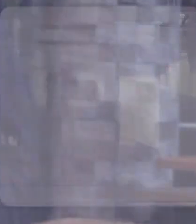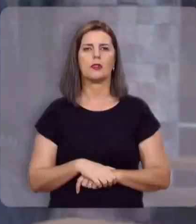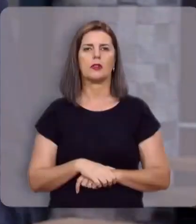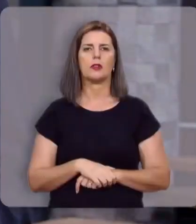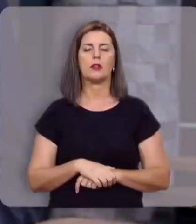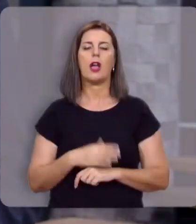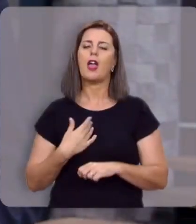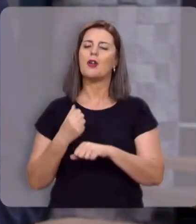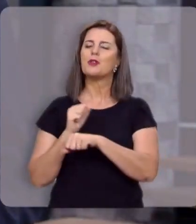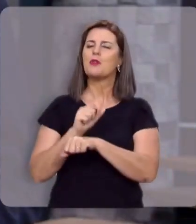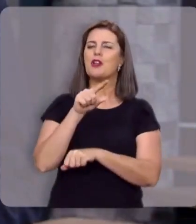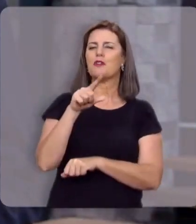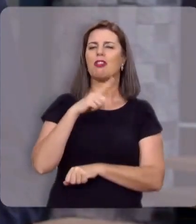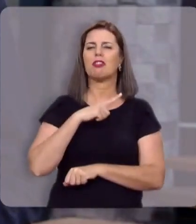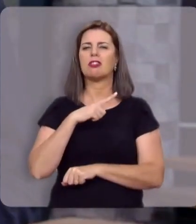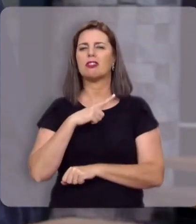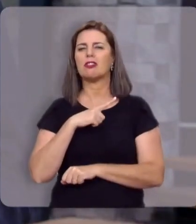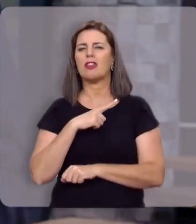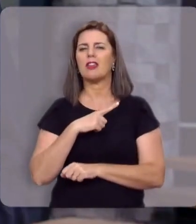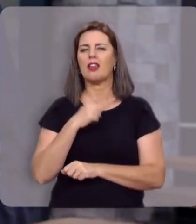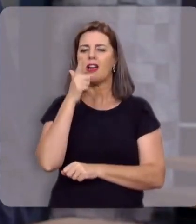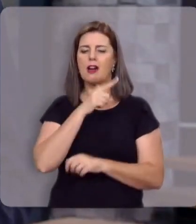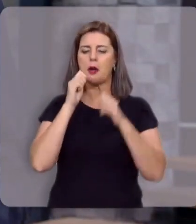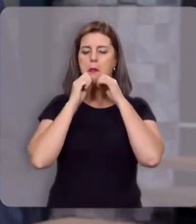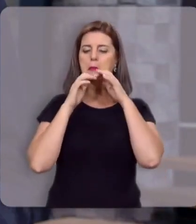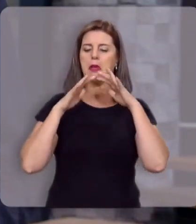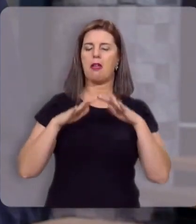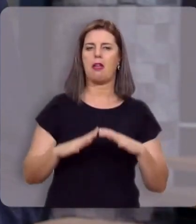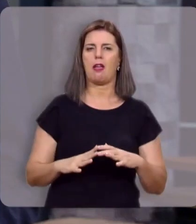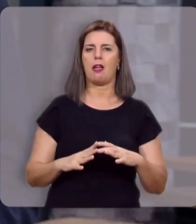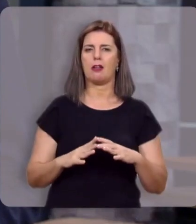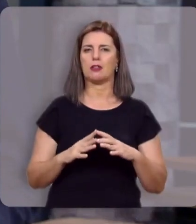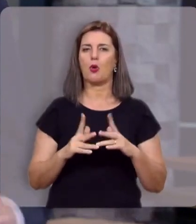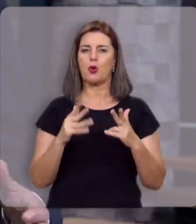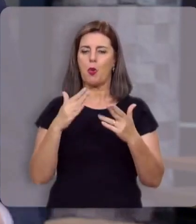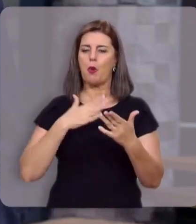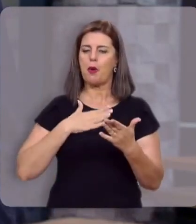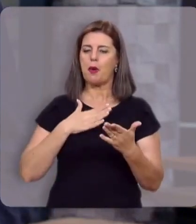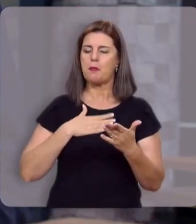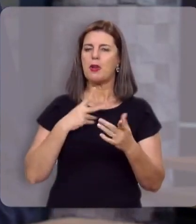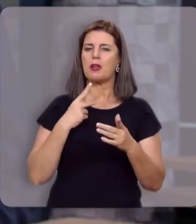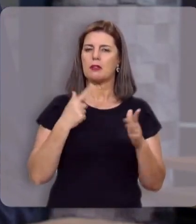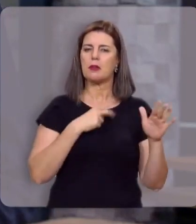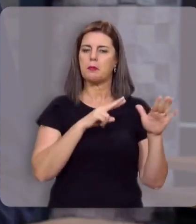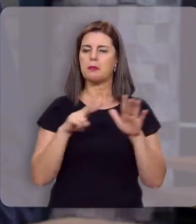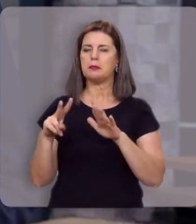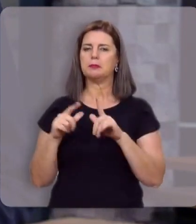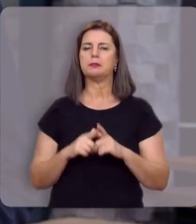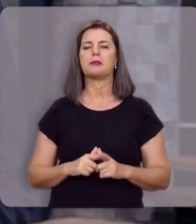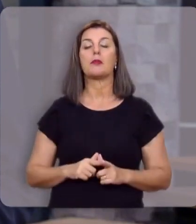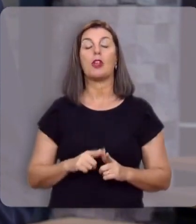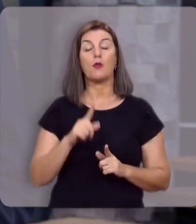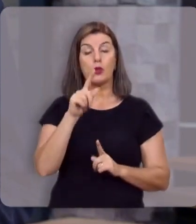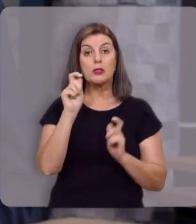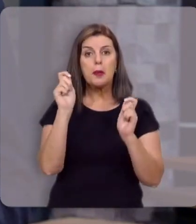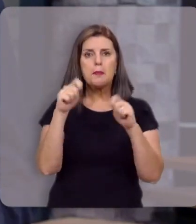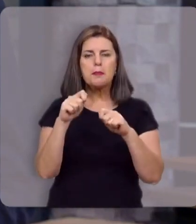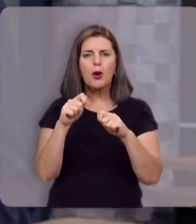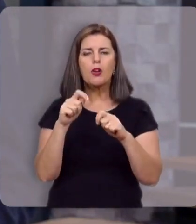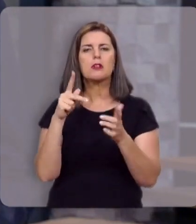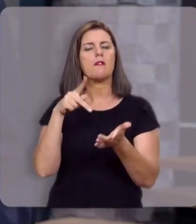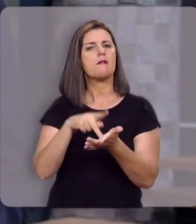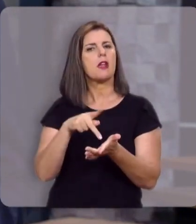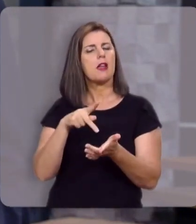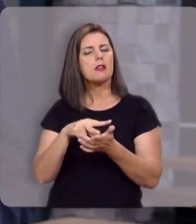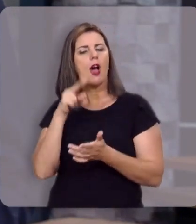Espero que você tenha sido tão abençoado quanto eu durante este programa, que você possa de